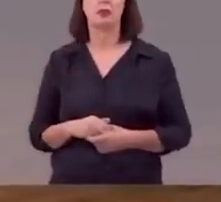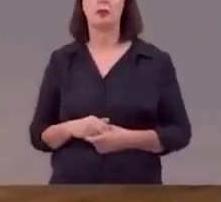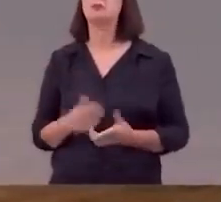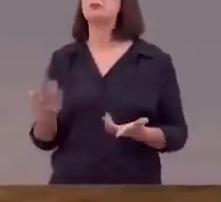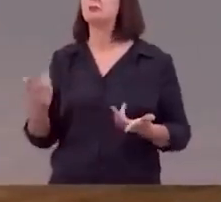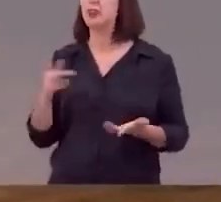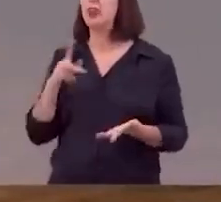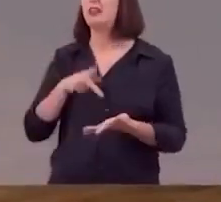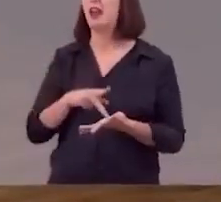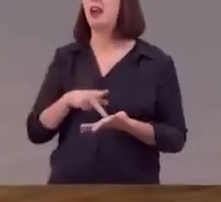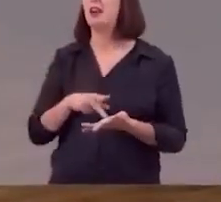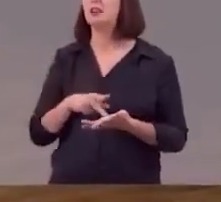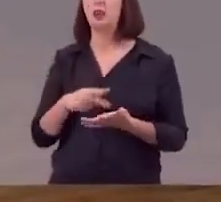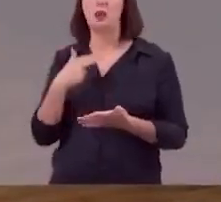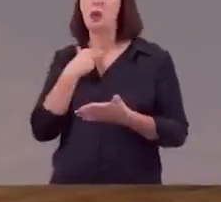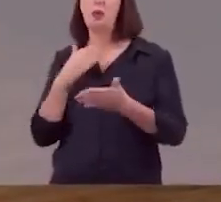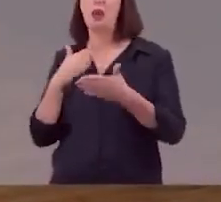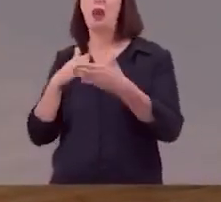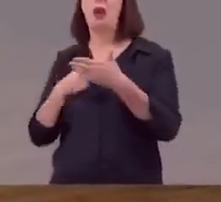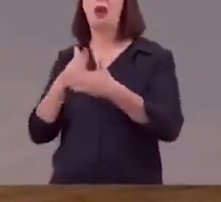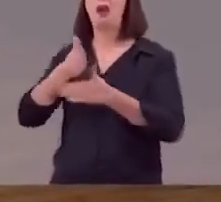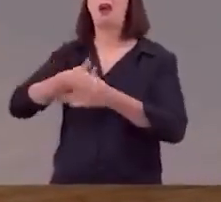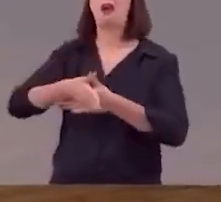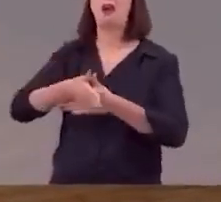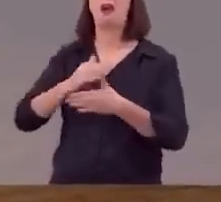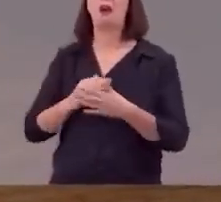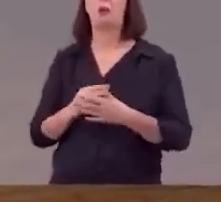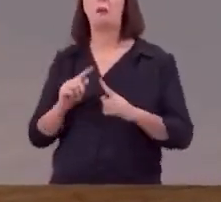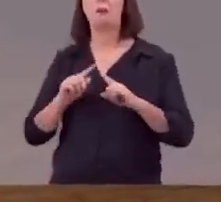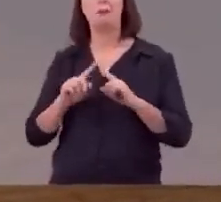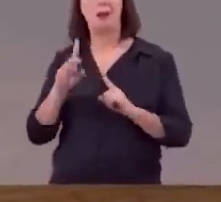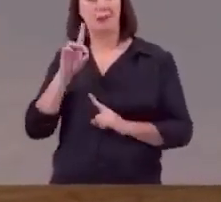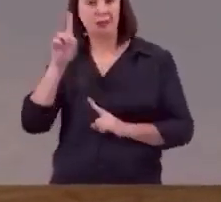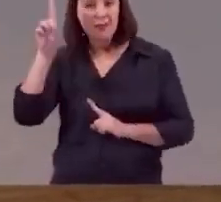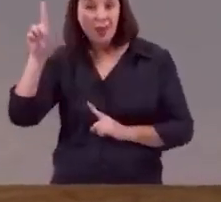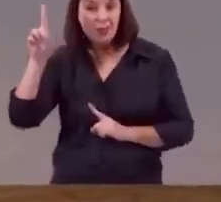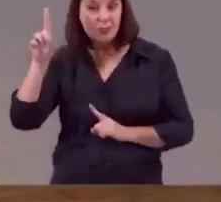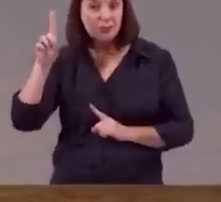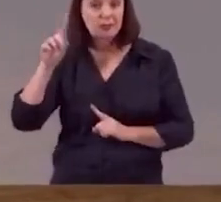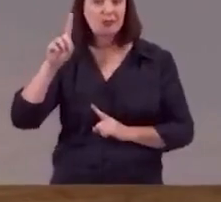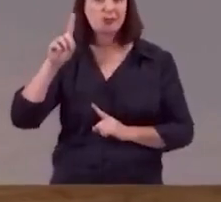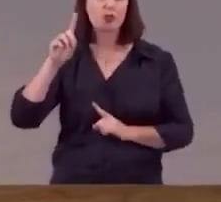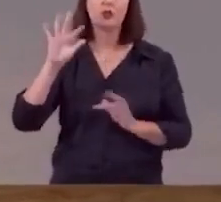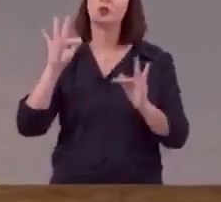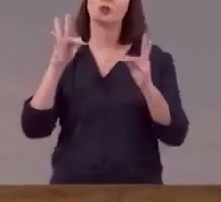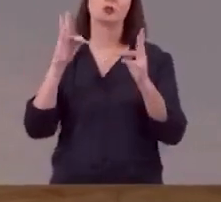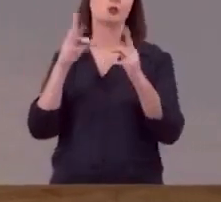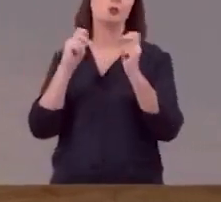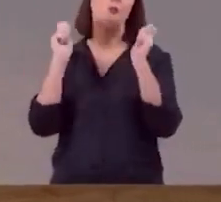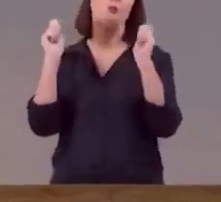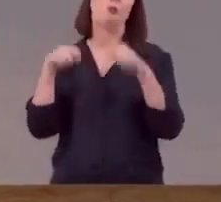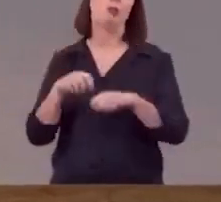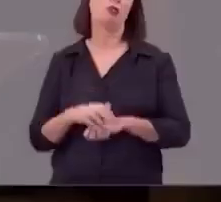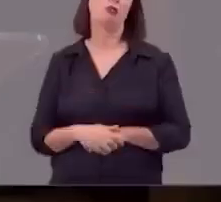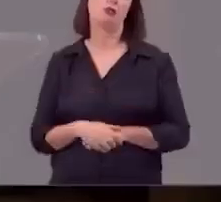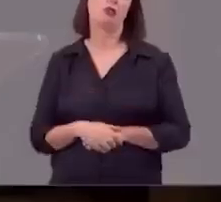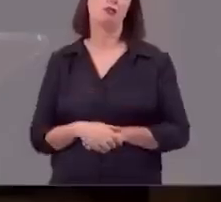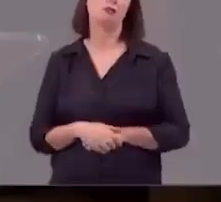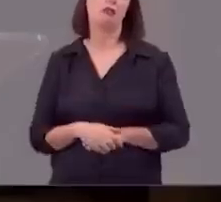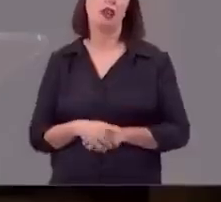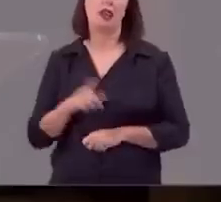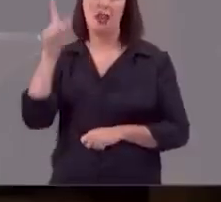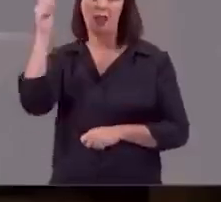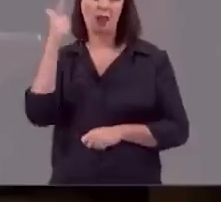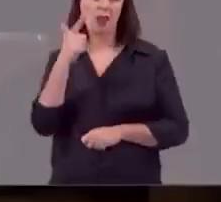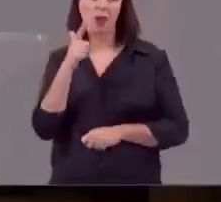gritantes intransponíveis mas o nosso Deus tudo pode para ele não